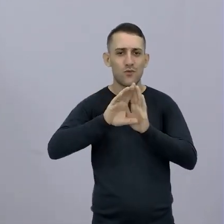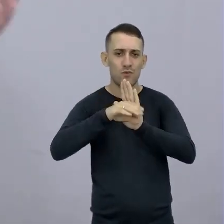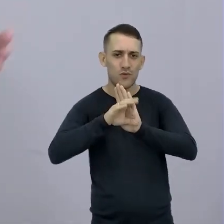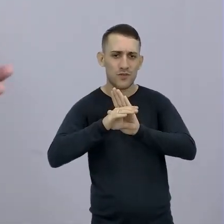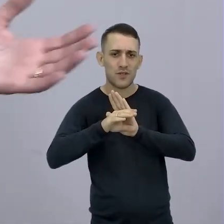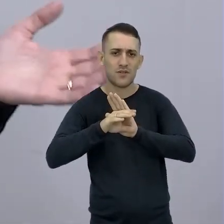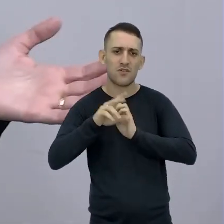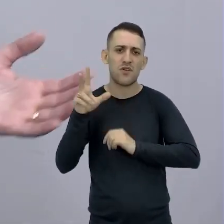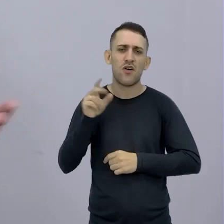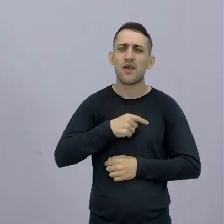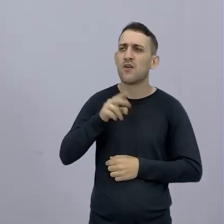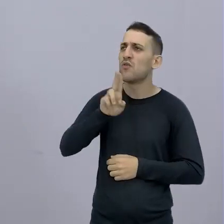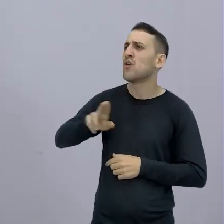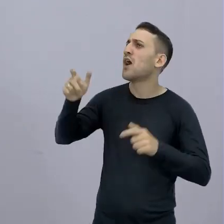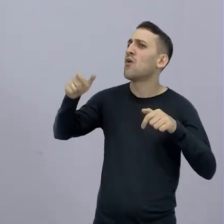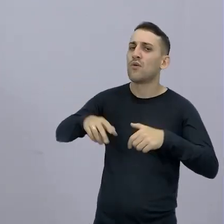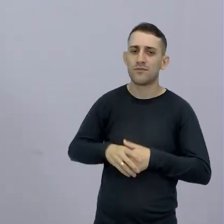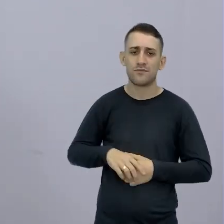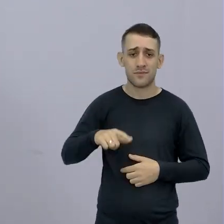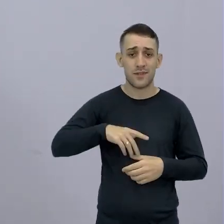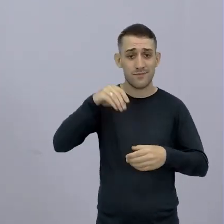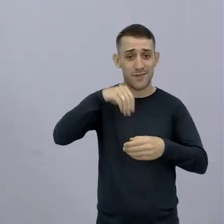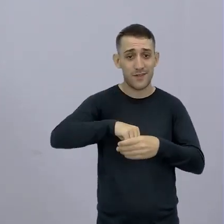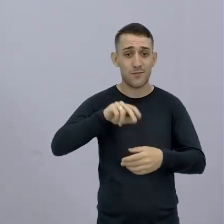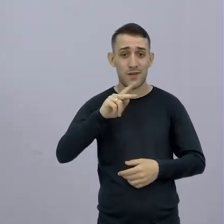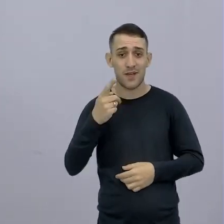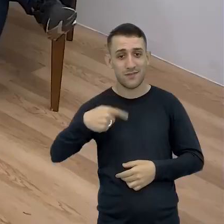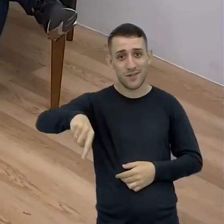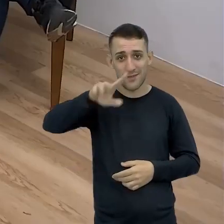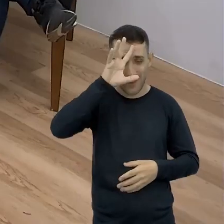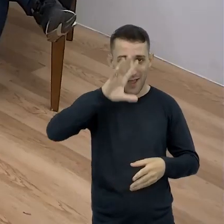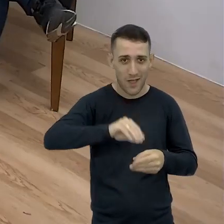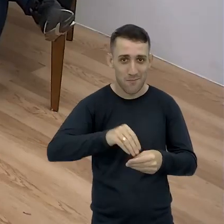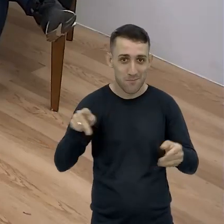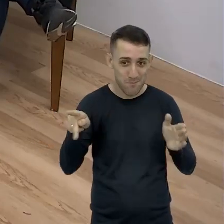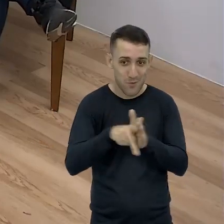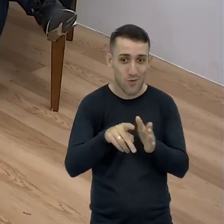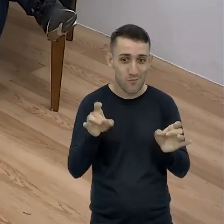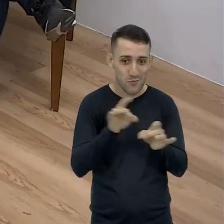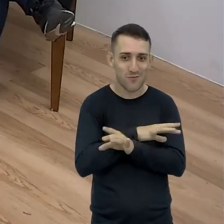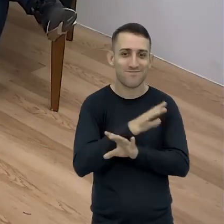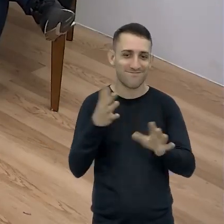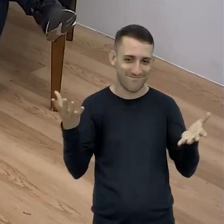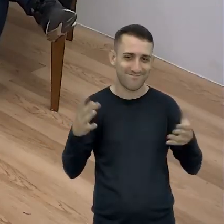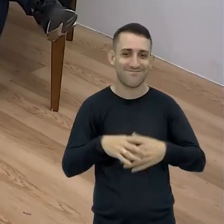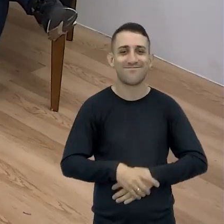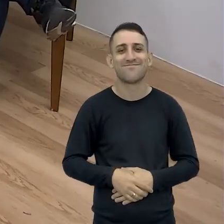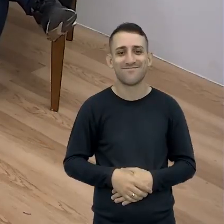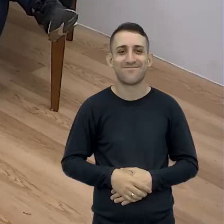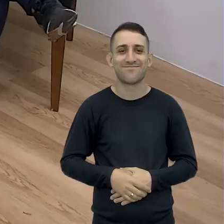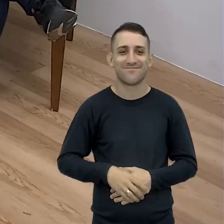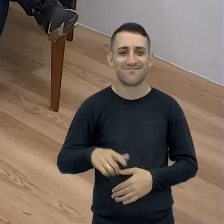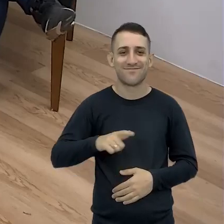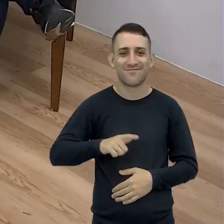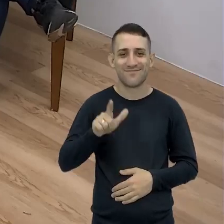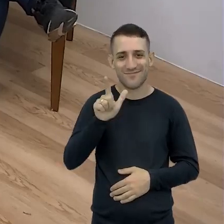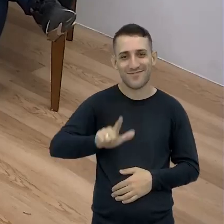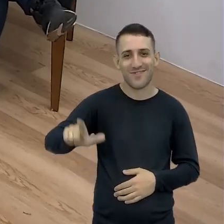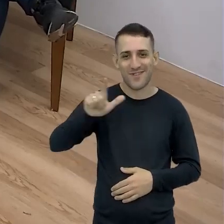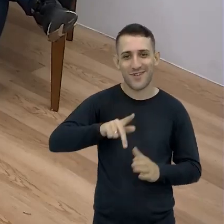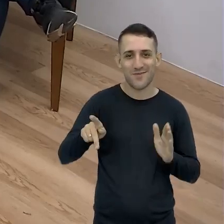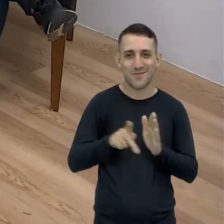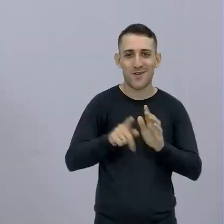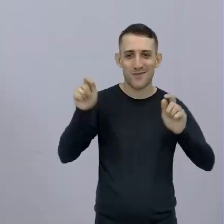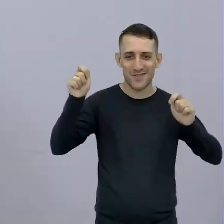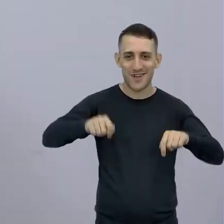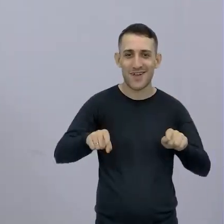assim Então as pessoas falam Ah, onde eu uso o logaritmo? No pH Tá aí, Vai log Vai log e volta Logo Mas é log Vai log e